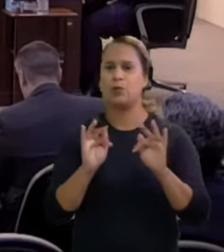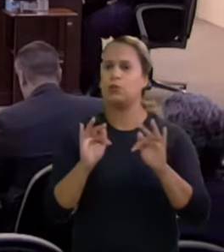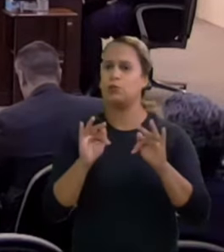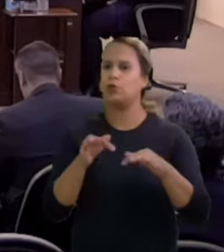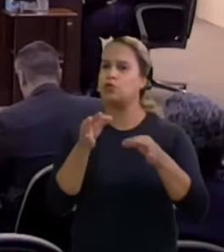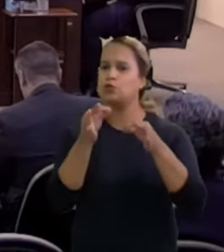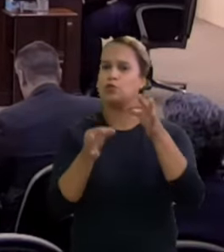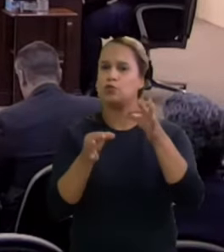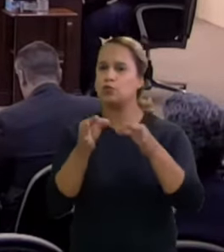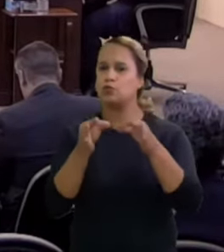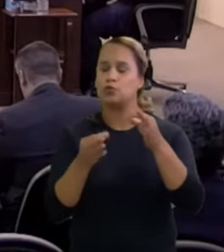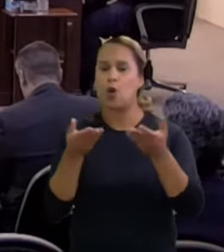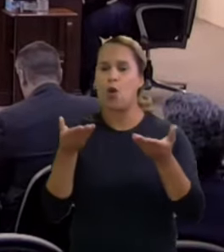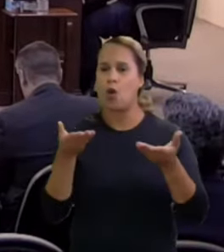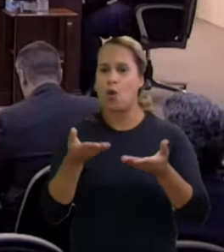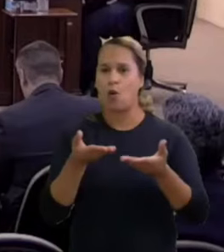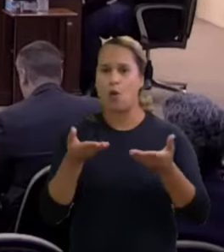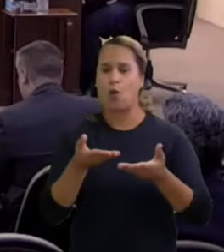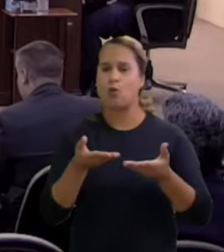no dia de hoje